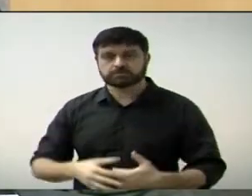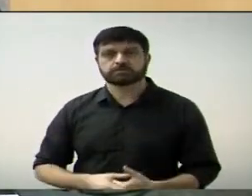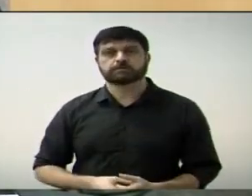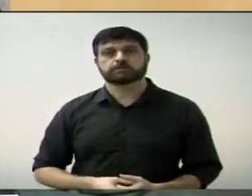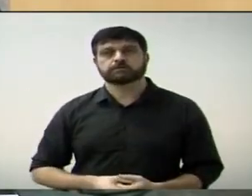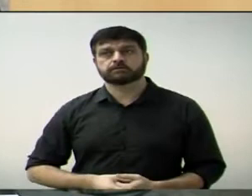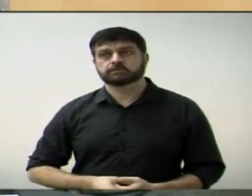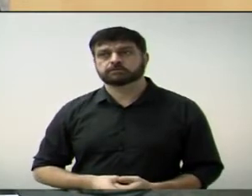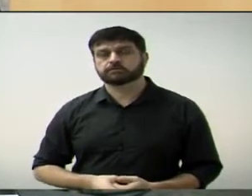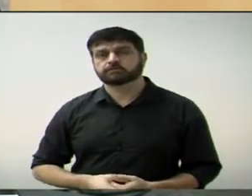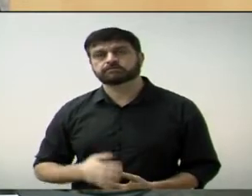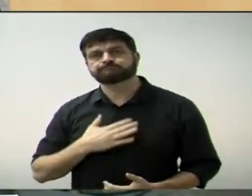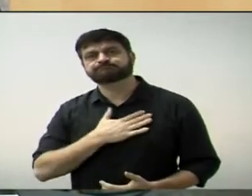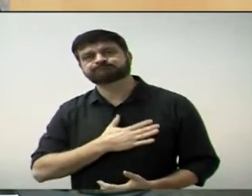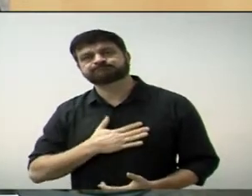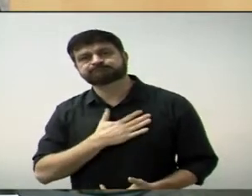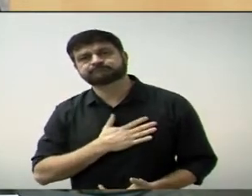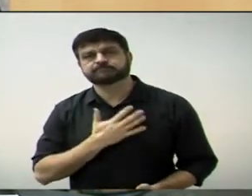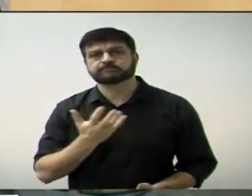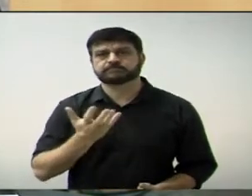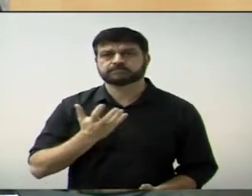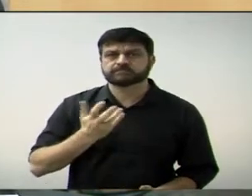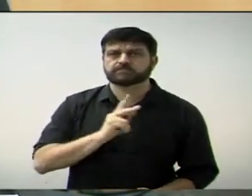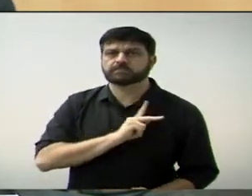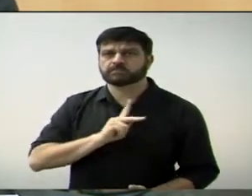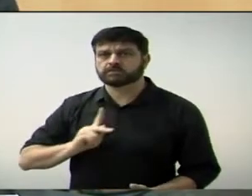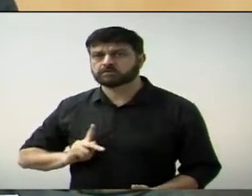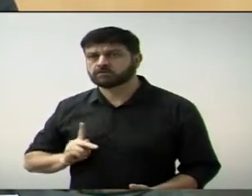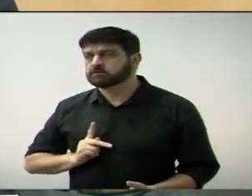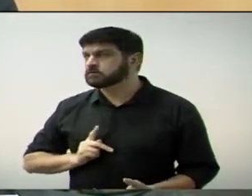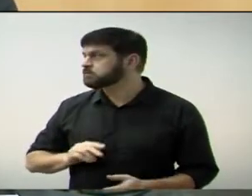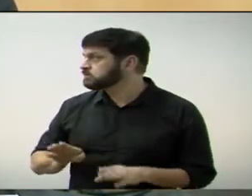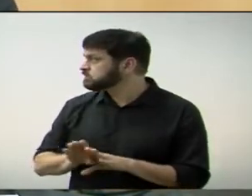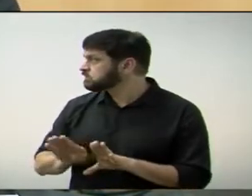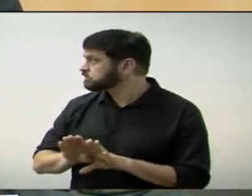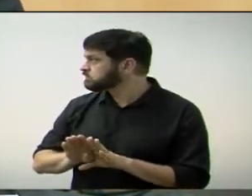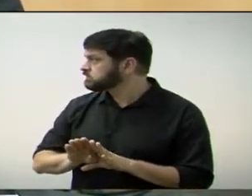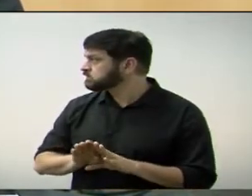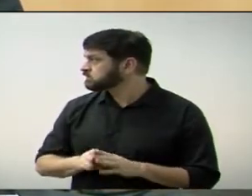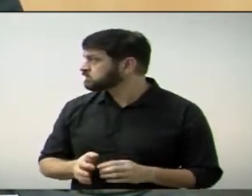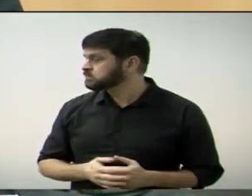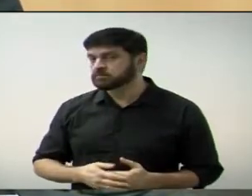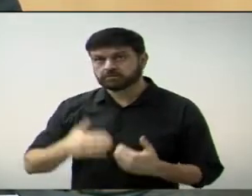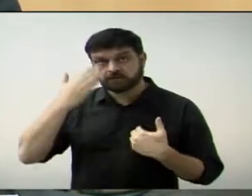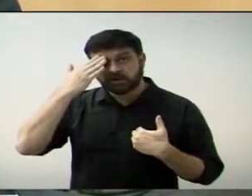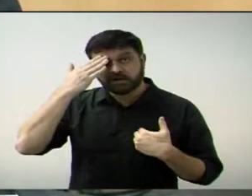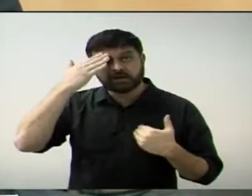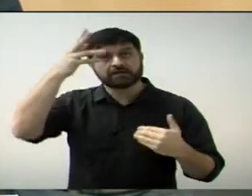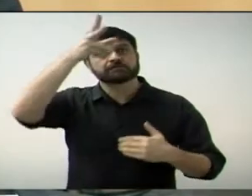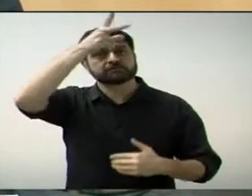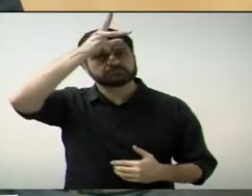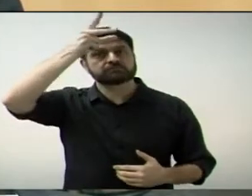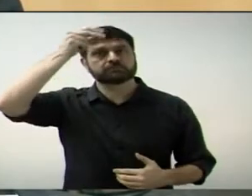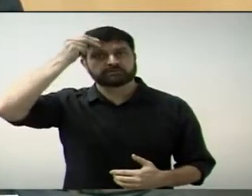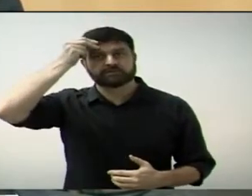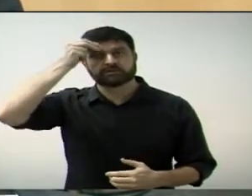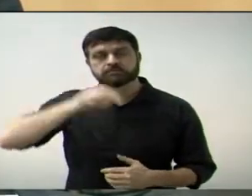gostaria, seu presidente, de agradecer ao Executivo pelo